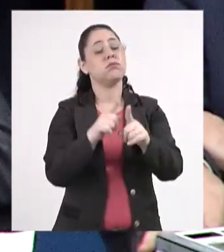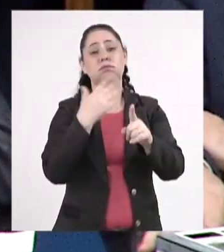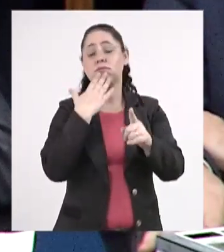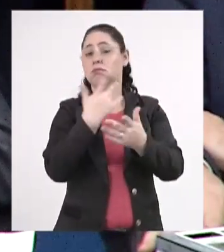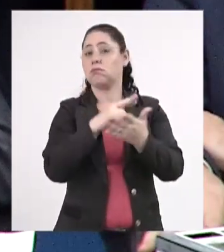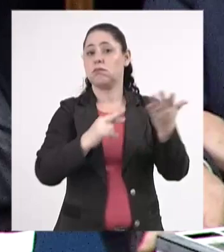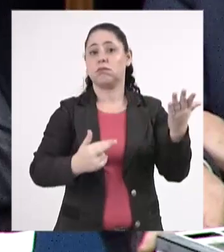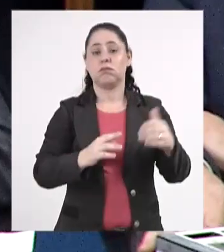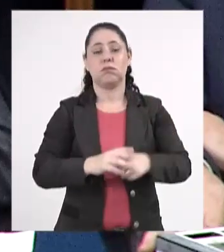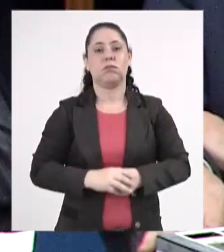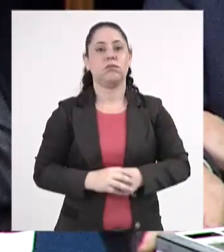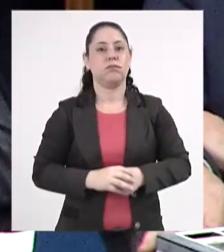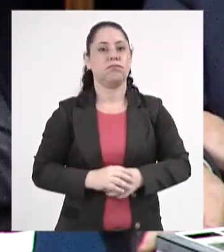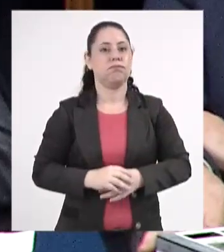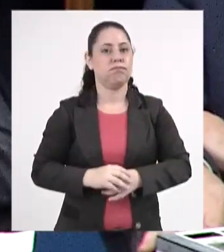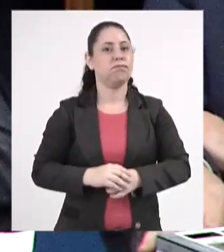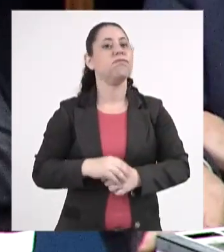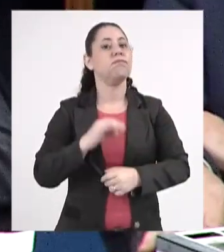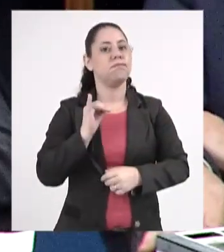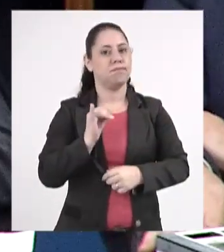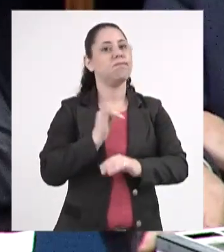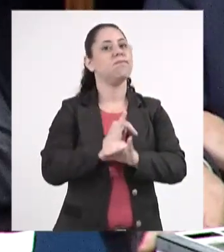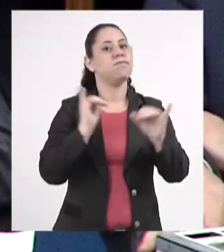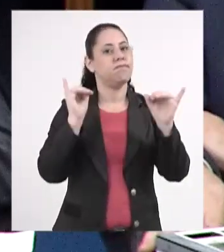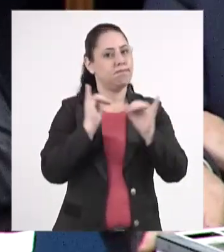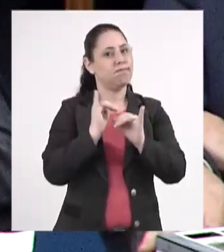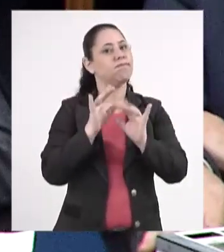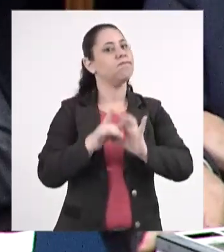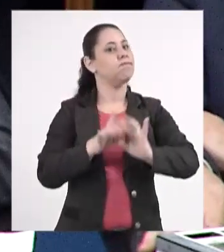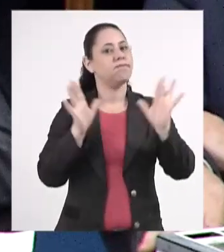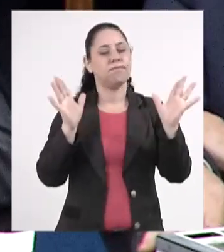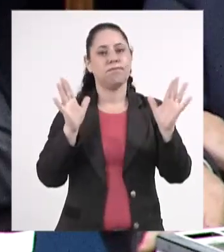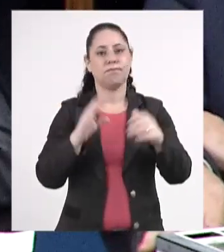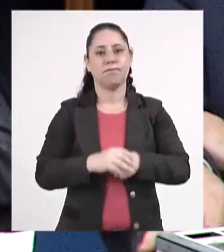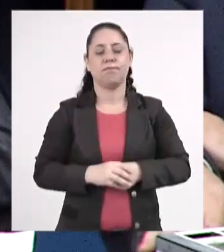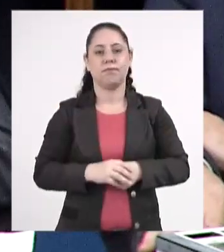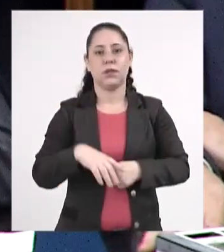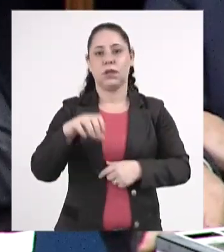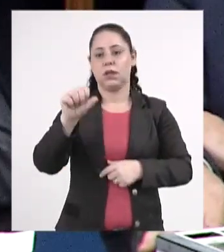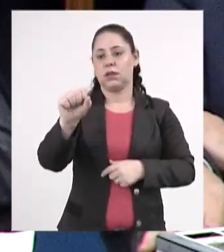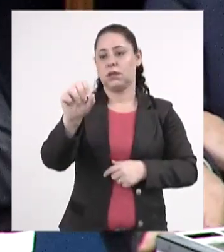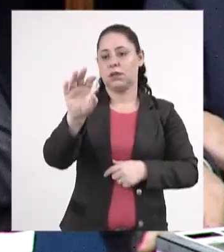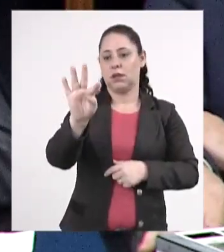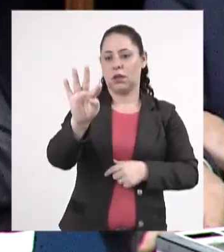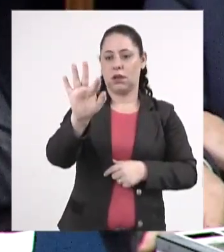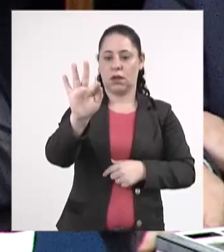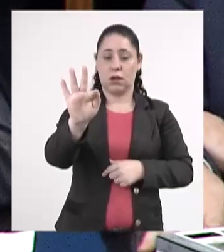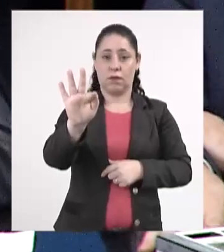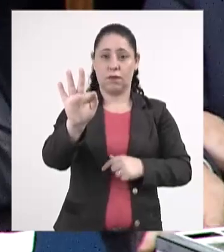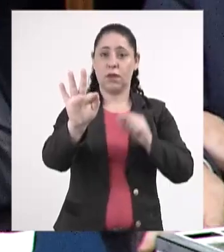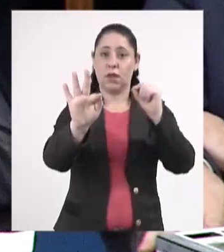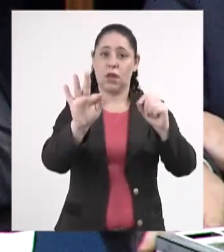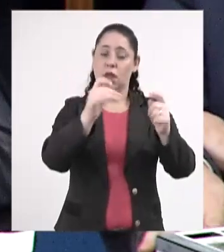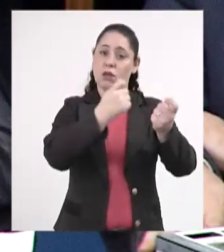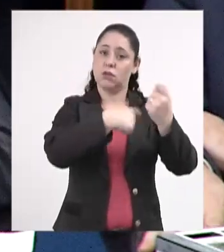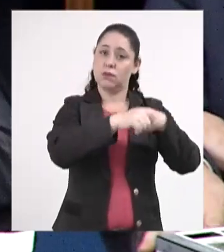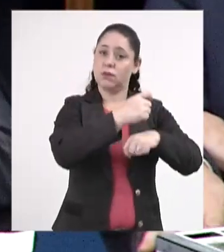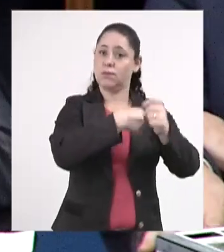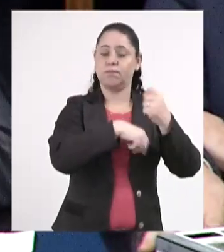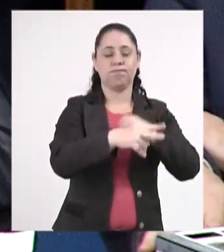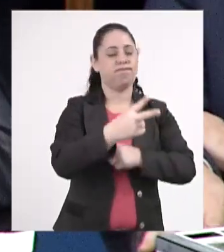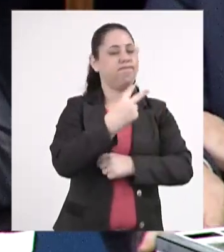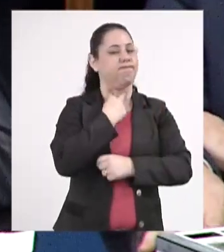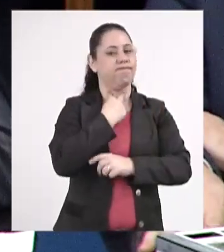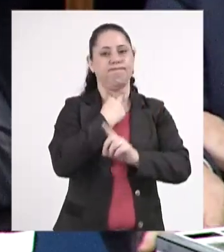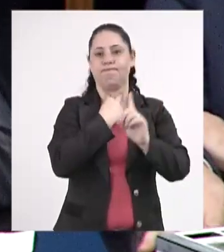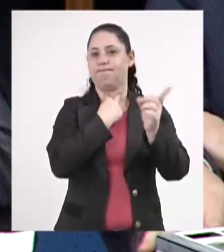requerê-lo. E se a informação já está disponível, diz o STF que a administração não pode